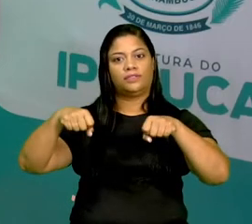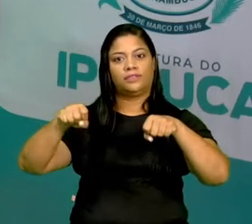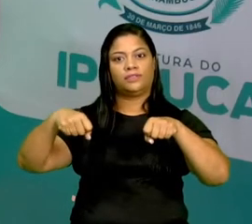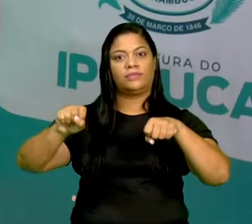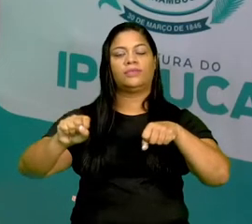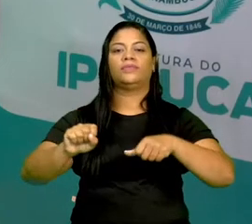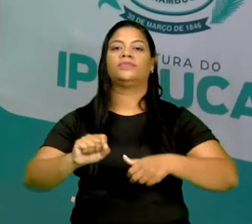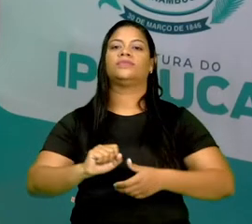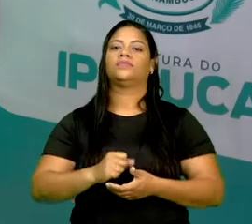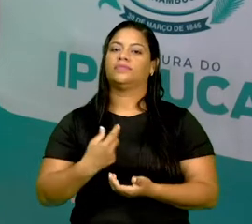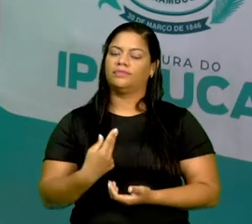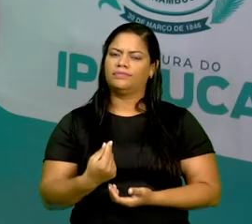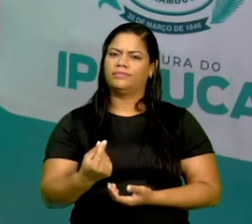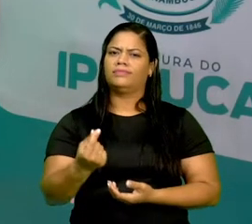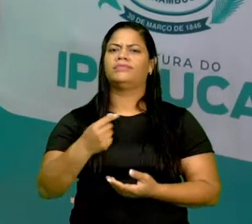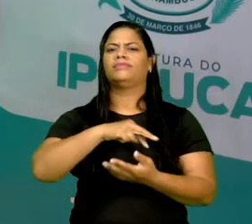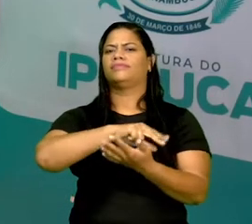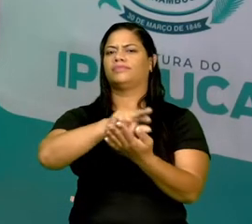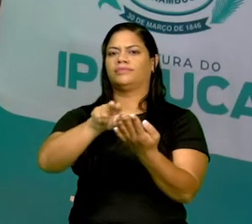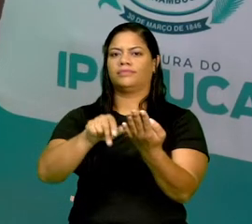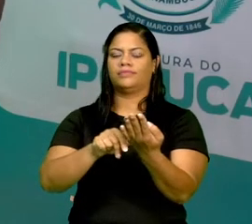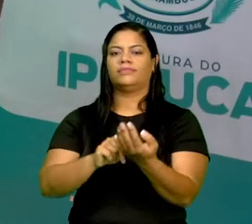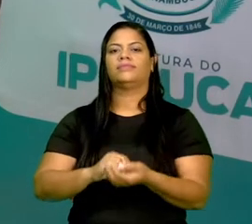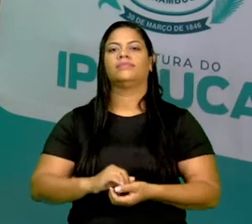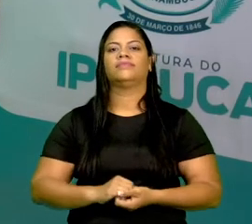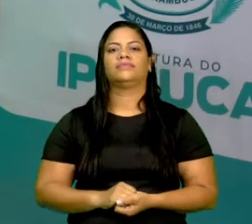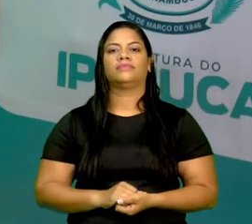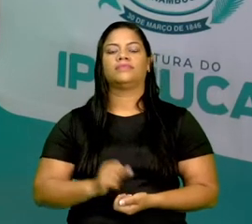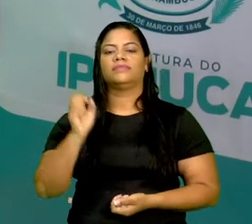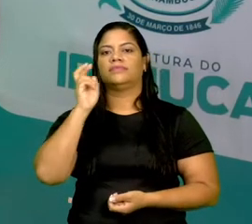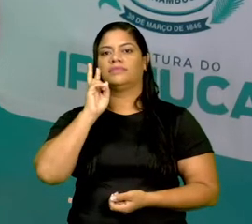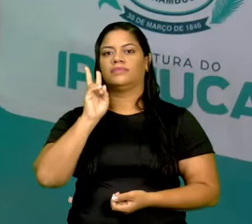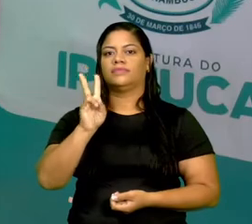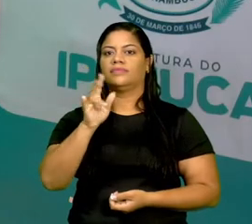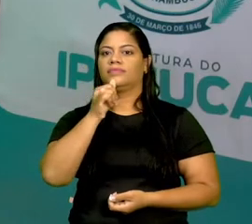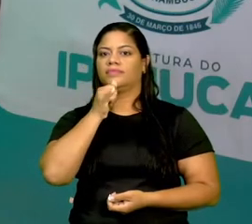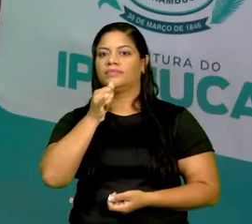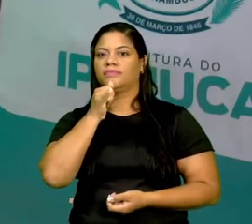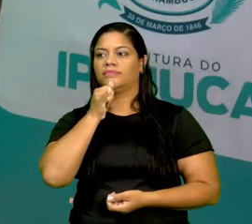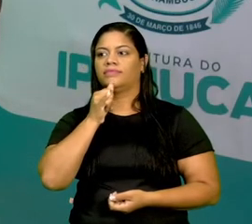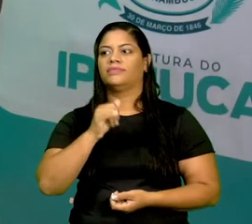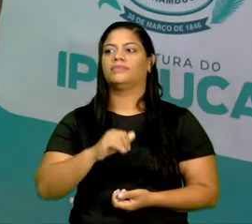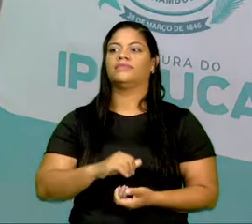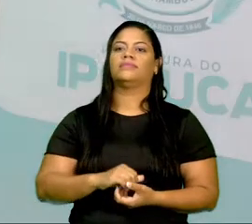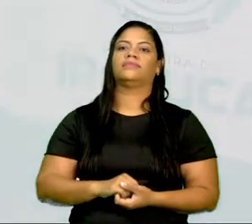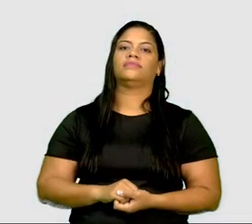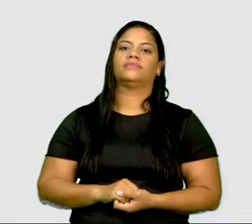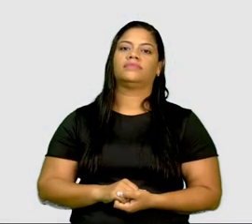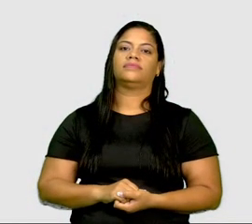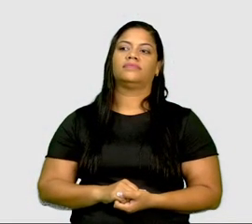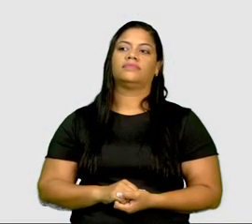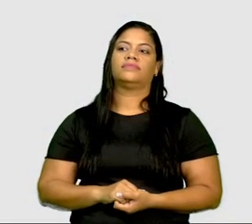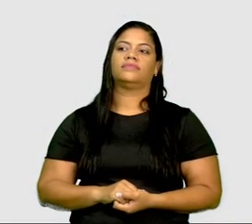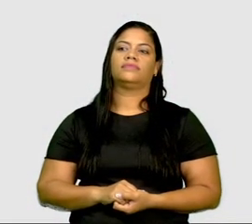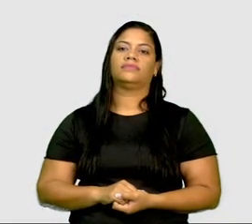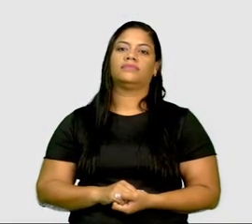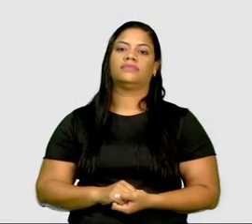e assim sucessivamente. Vamos ver alguns exemplos de meio de transportes